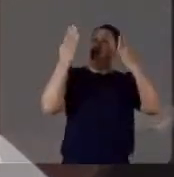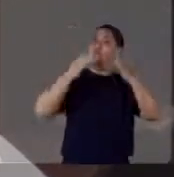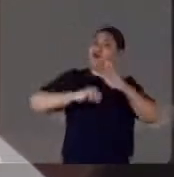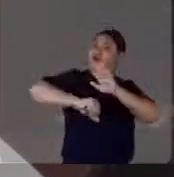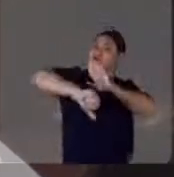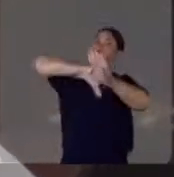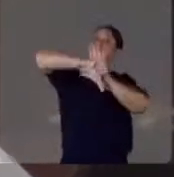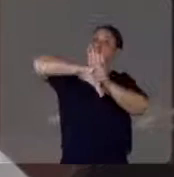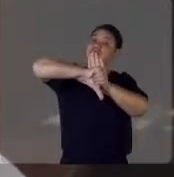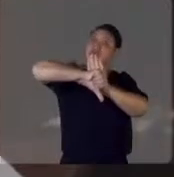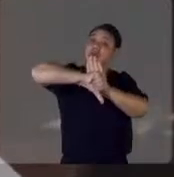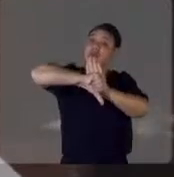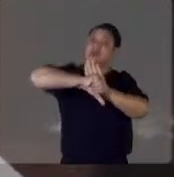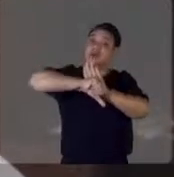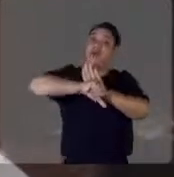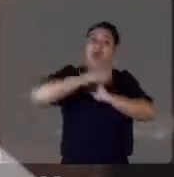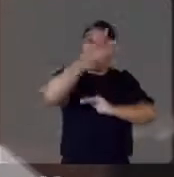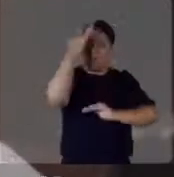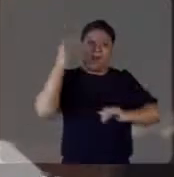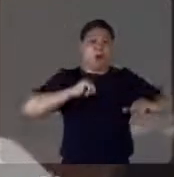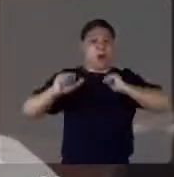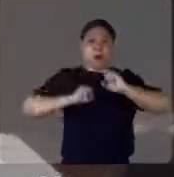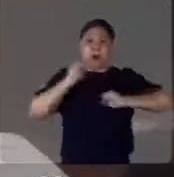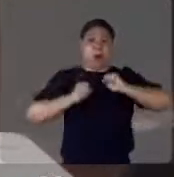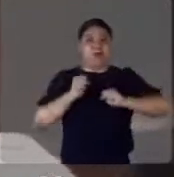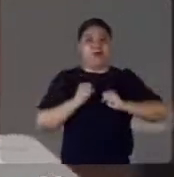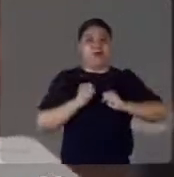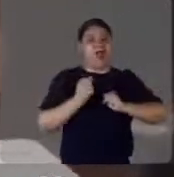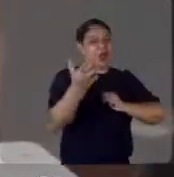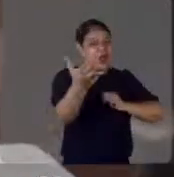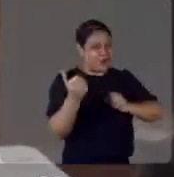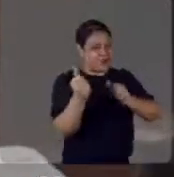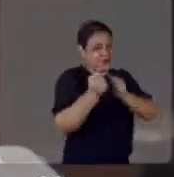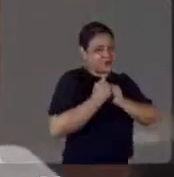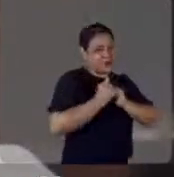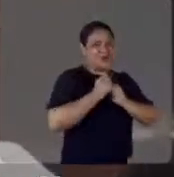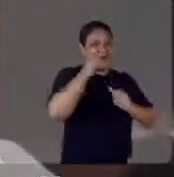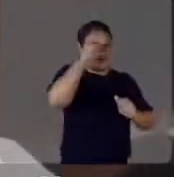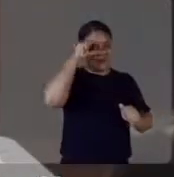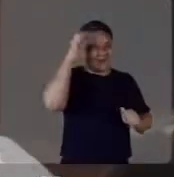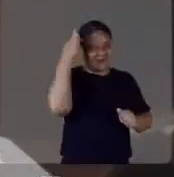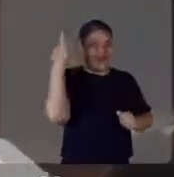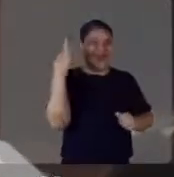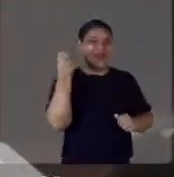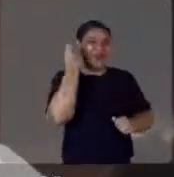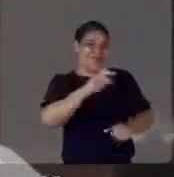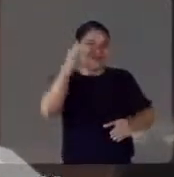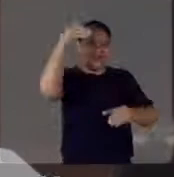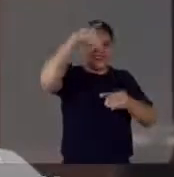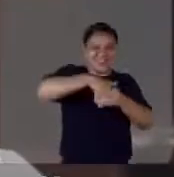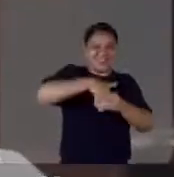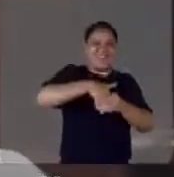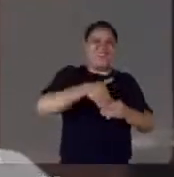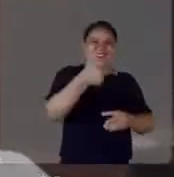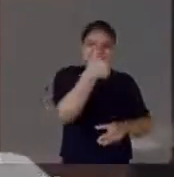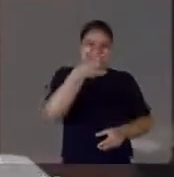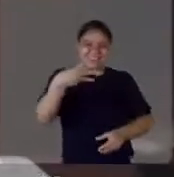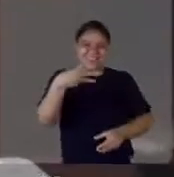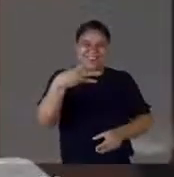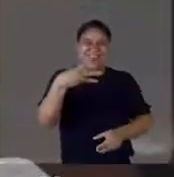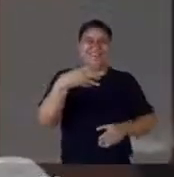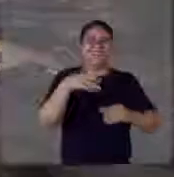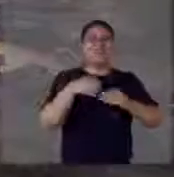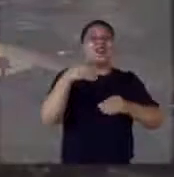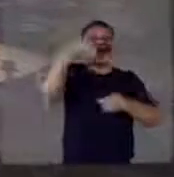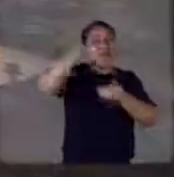desespero de quem está perdendo. Vem com a gente, vem com o Dr. Furlan, vem ganhar essa eleição, vem com o 23.